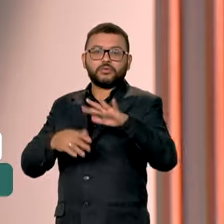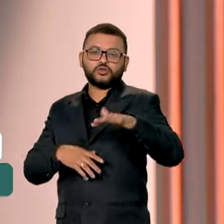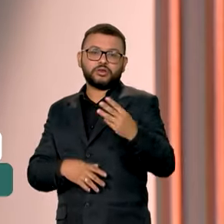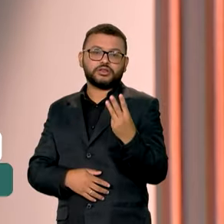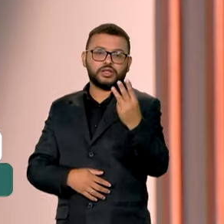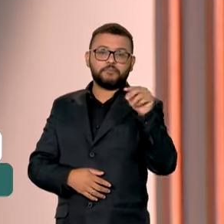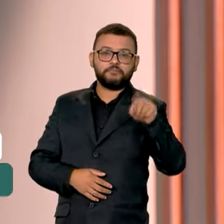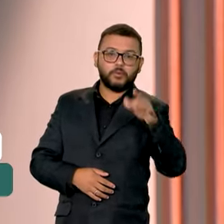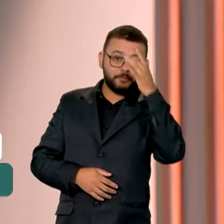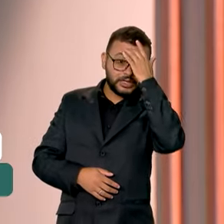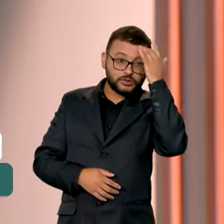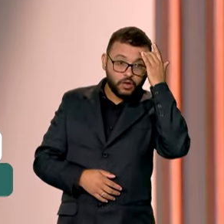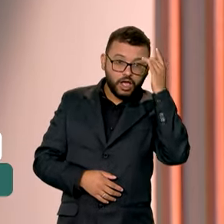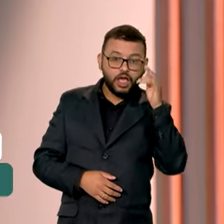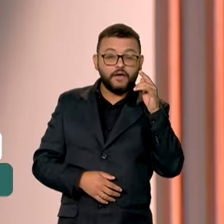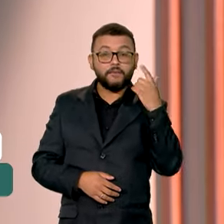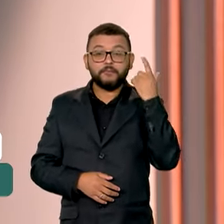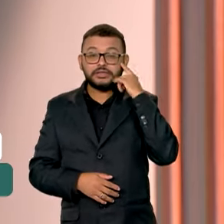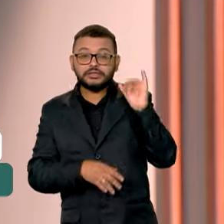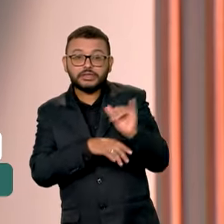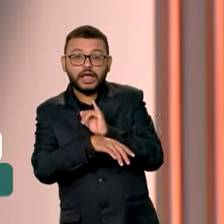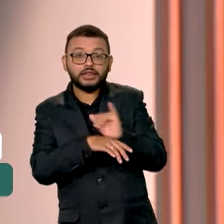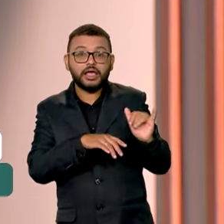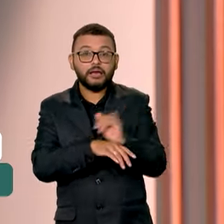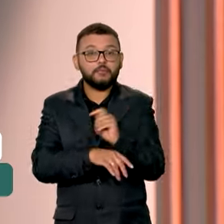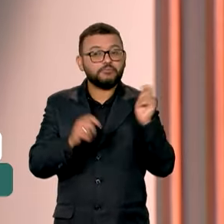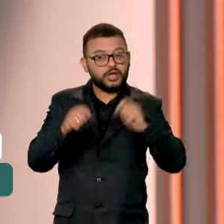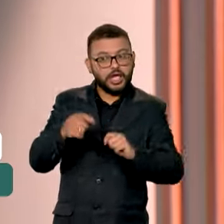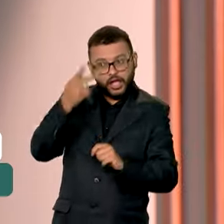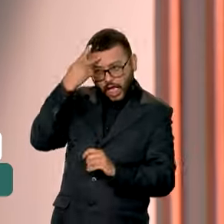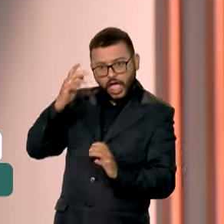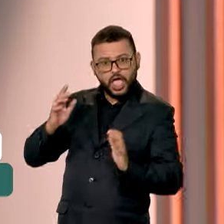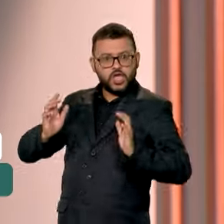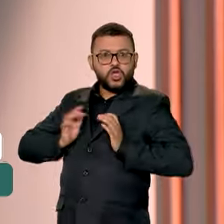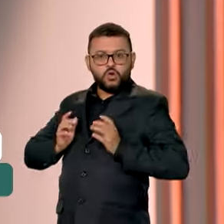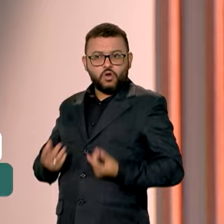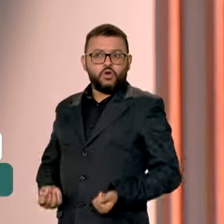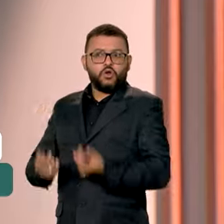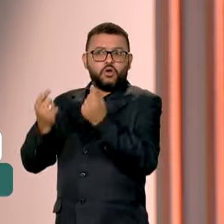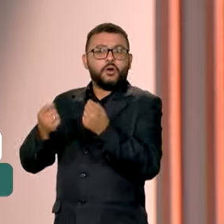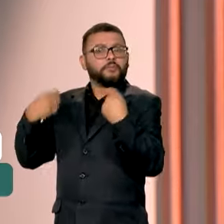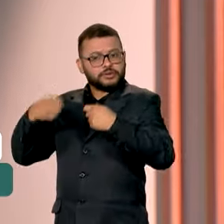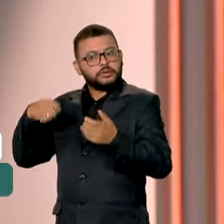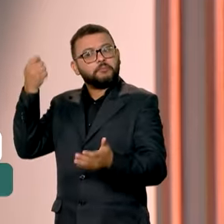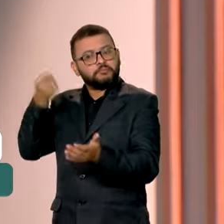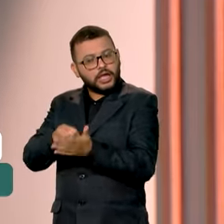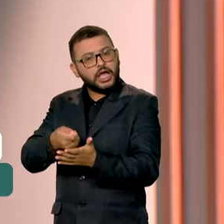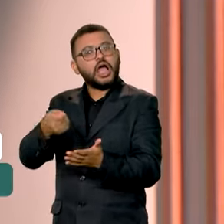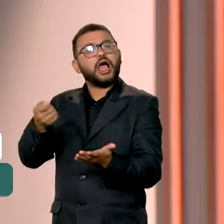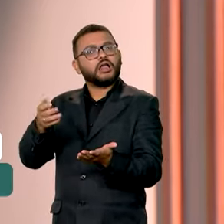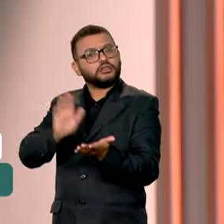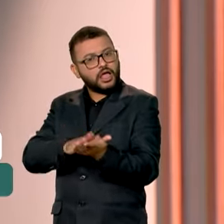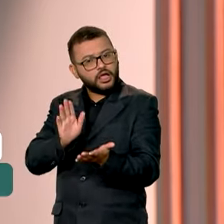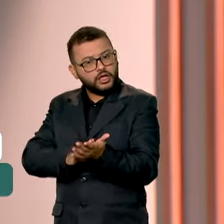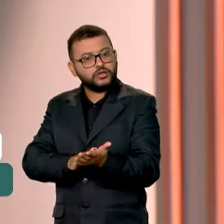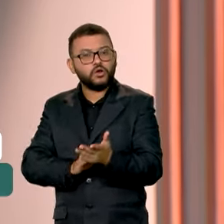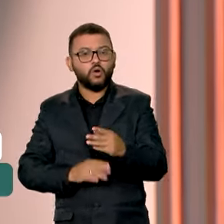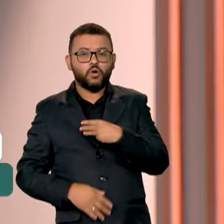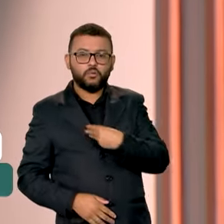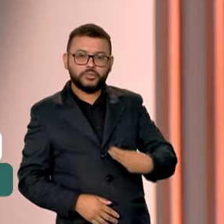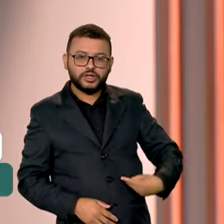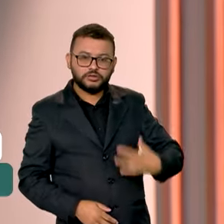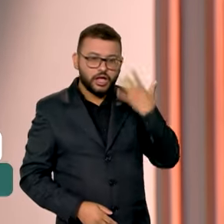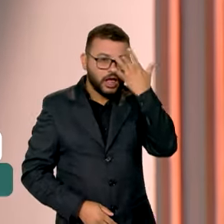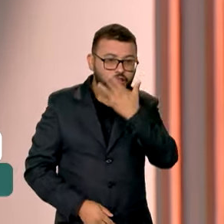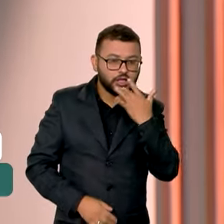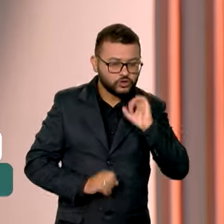de 3 mil pessoas. A lógica de quem pode mais é de que quem pode mais paga mais. Foi defendida pelo ministro da Fazenda,